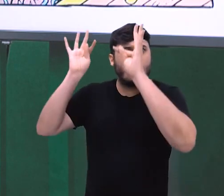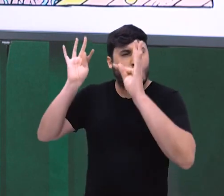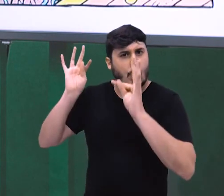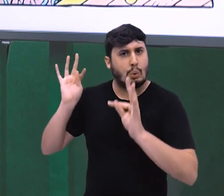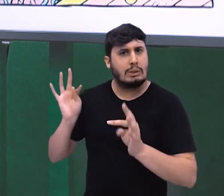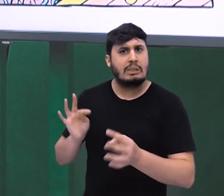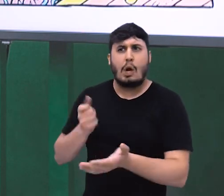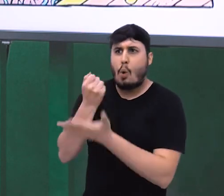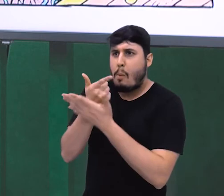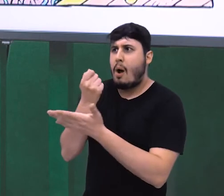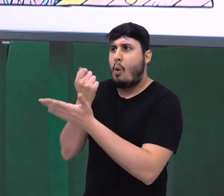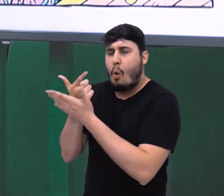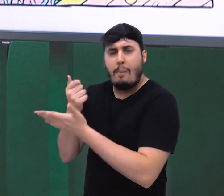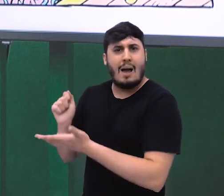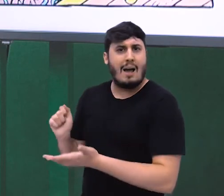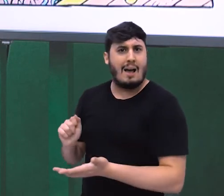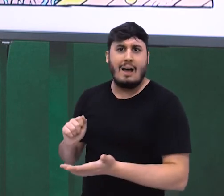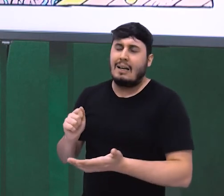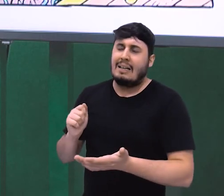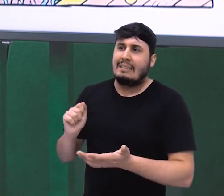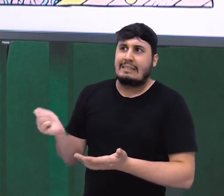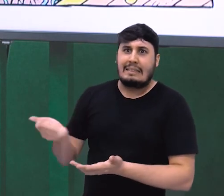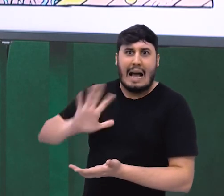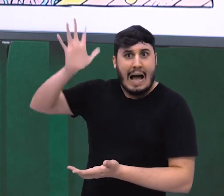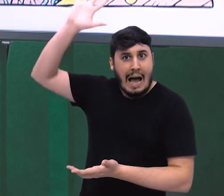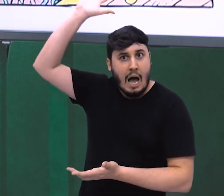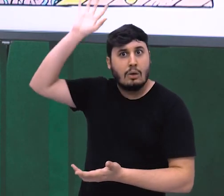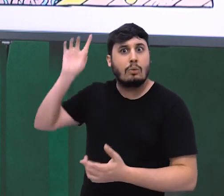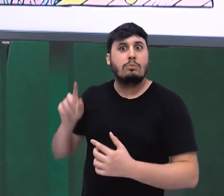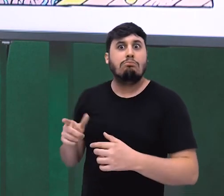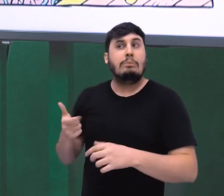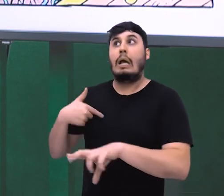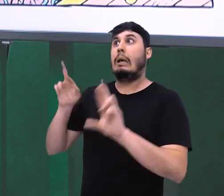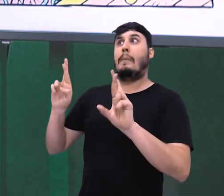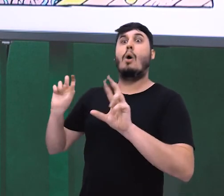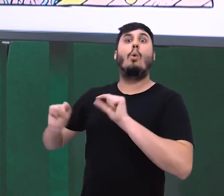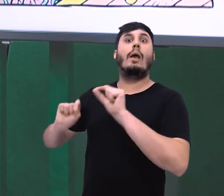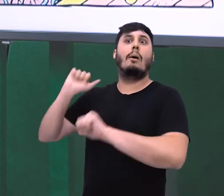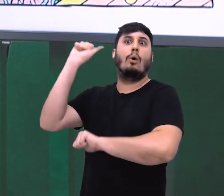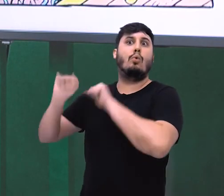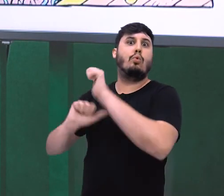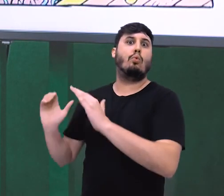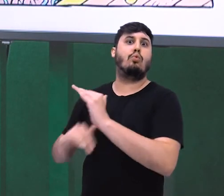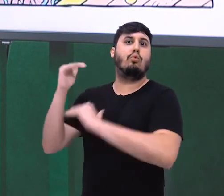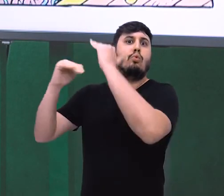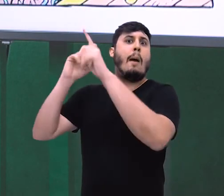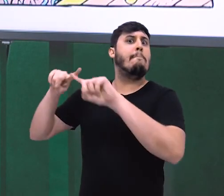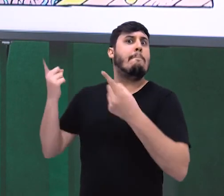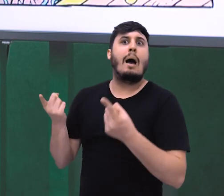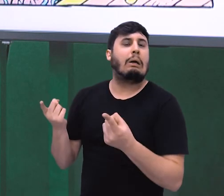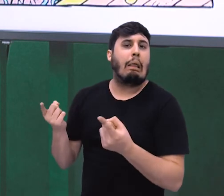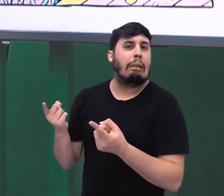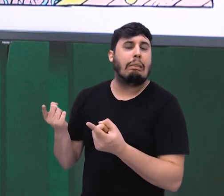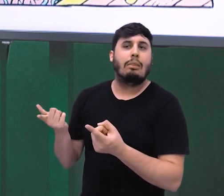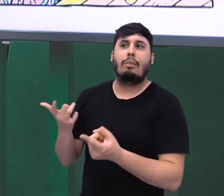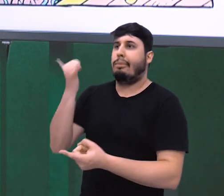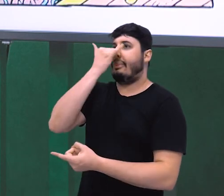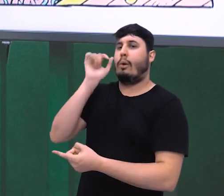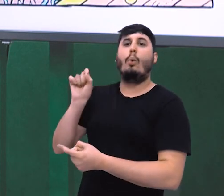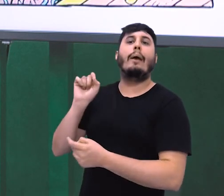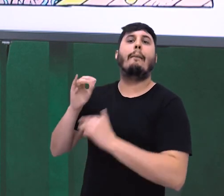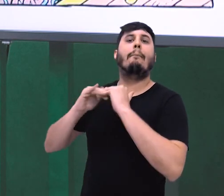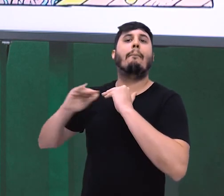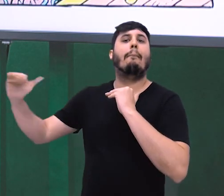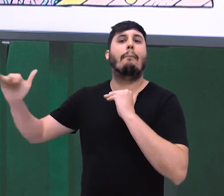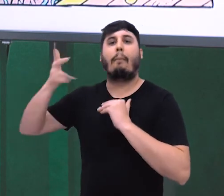fluísse, que tudo desse certo. No entanto, o que acontece? Não saem do lugar. Veja a quebra de expectativa. E